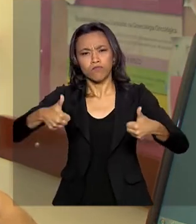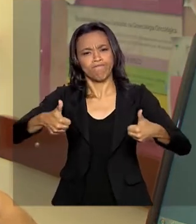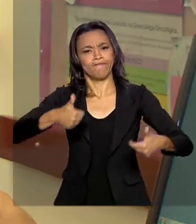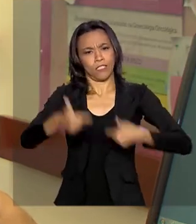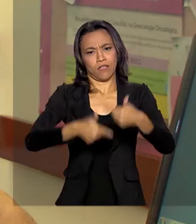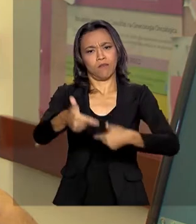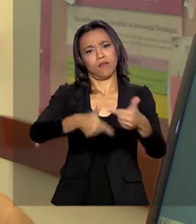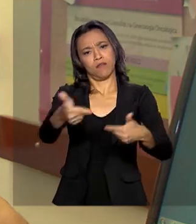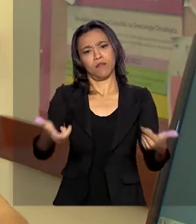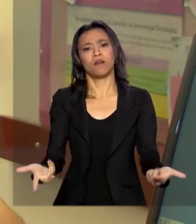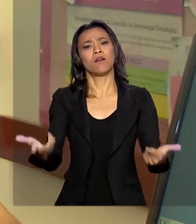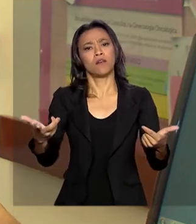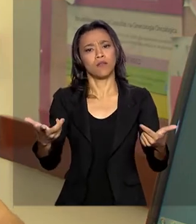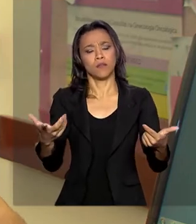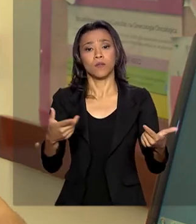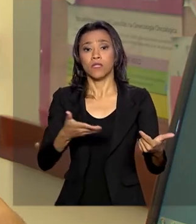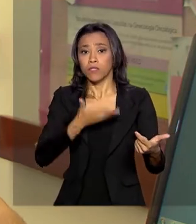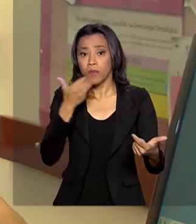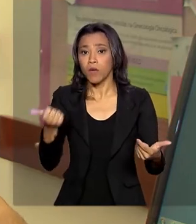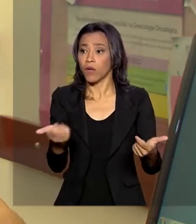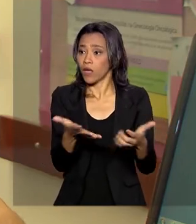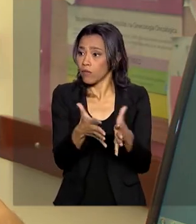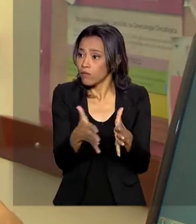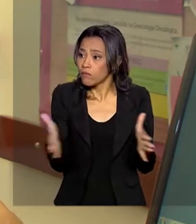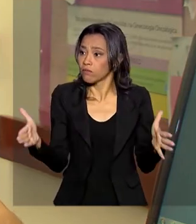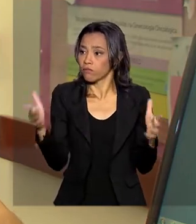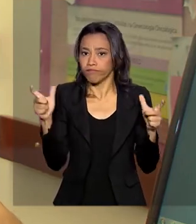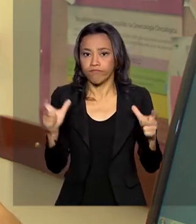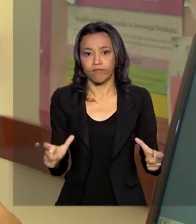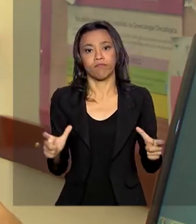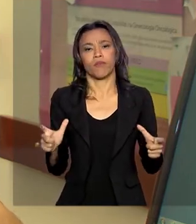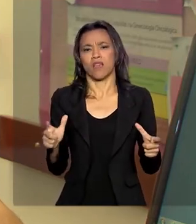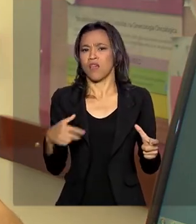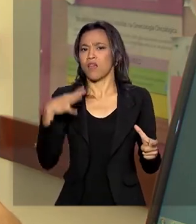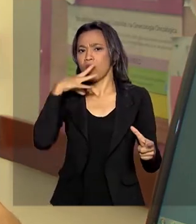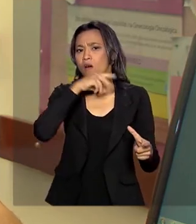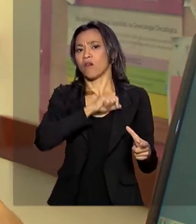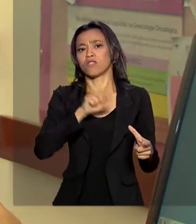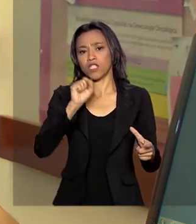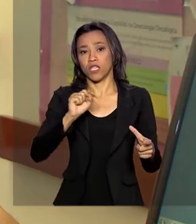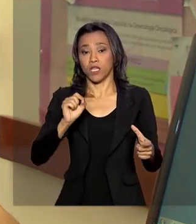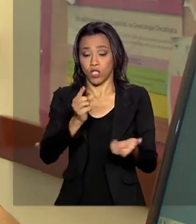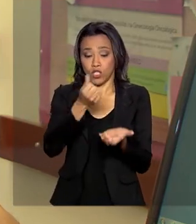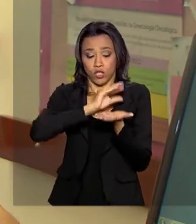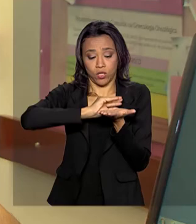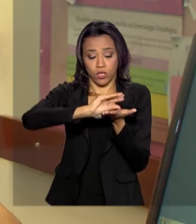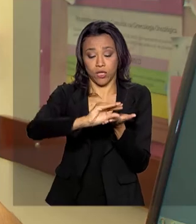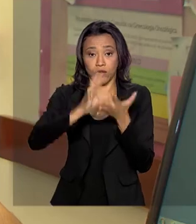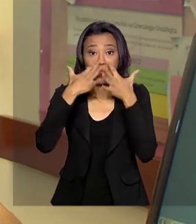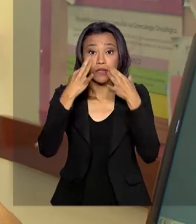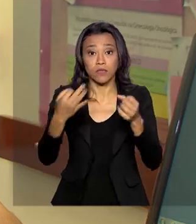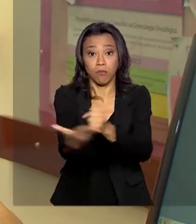de ambiente físico, de espaço físico, eu acho que o investimento na atenção básica é o prêmio para cada equipe. Obrigado. Obrigado.